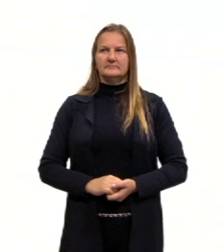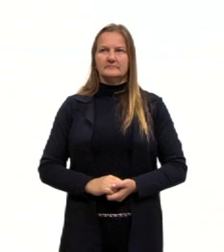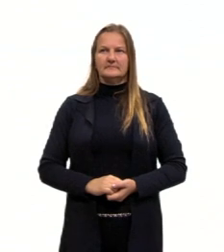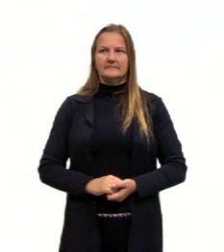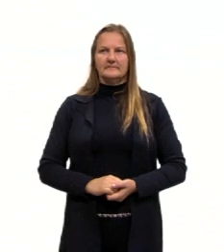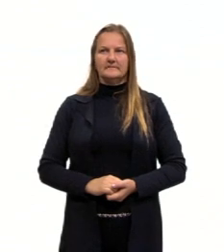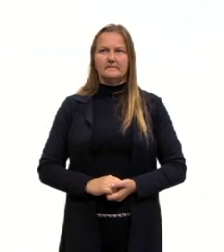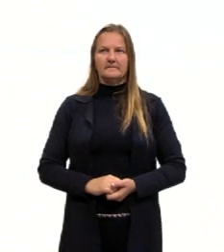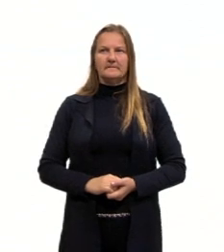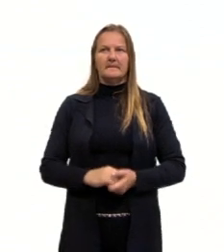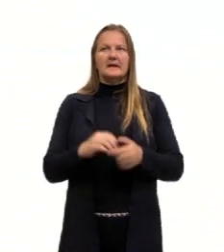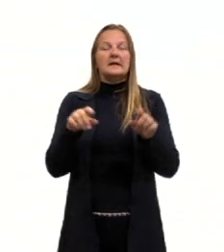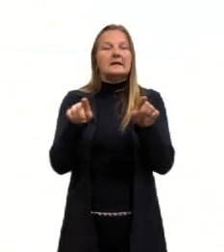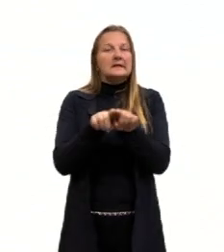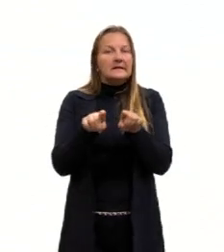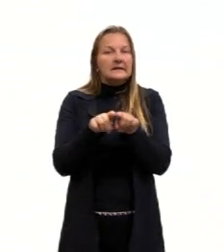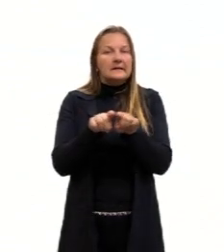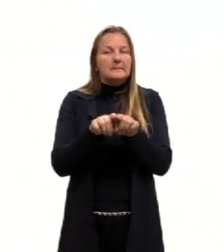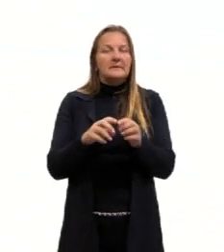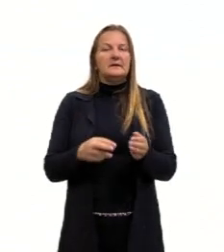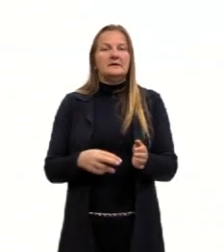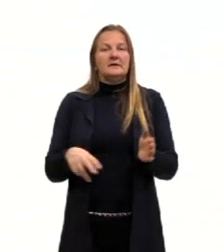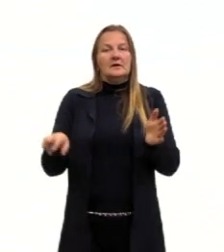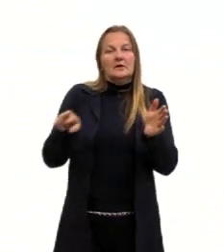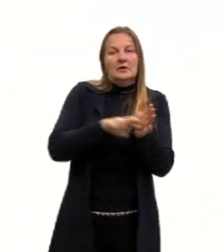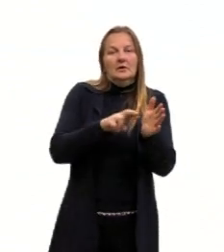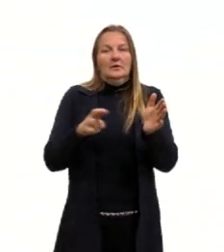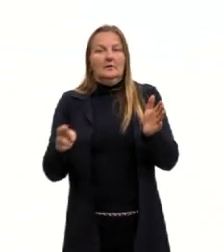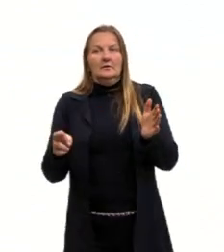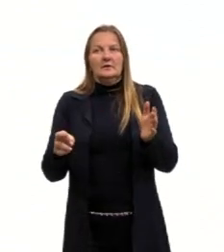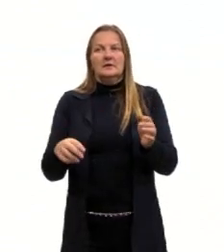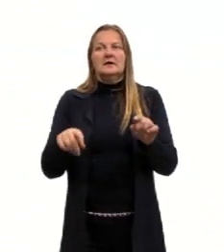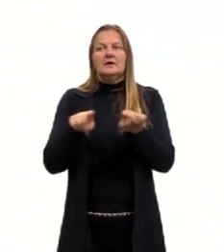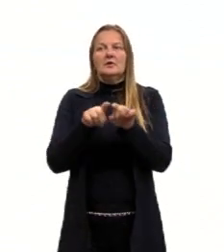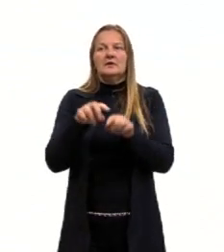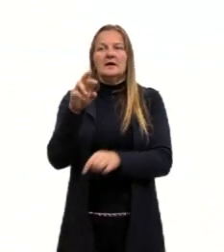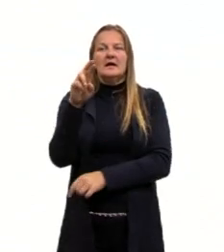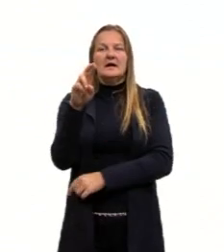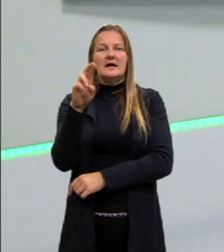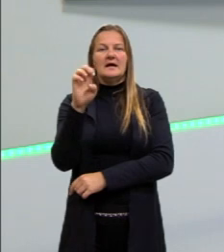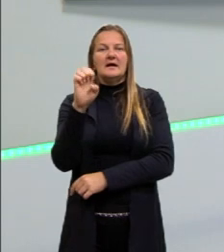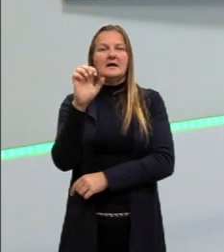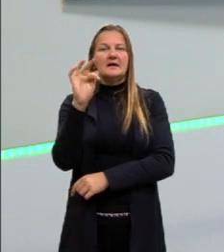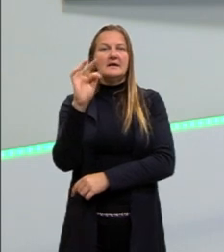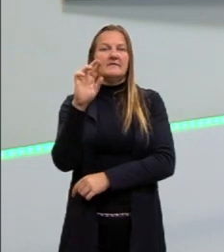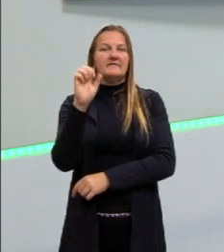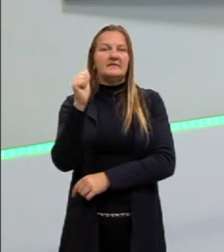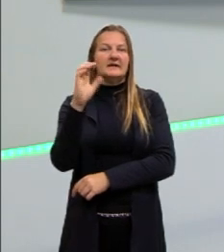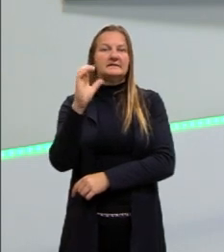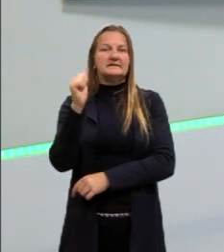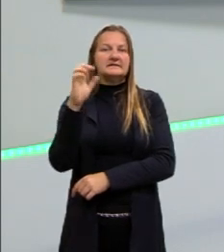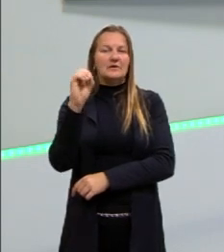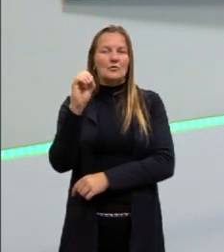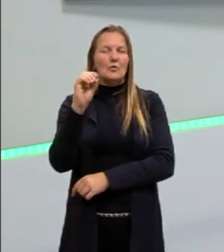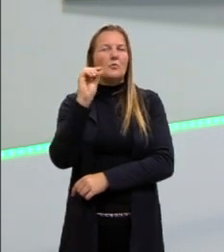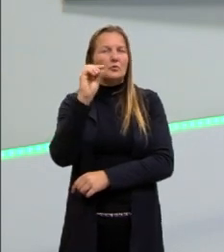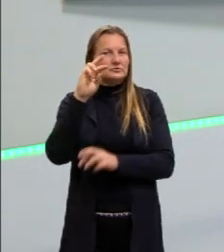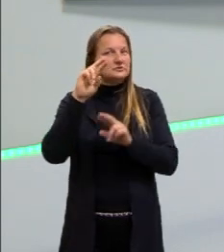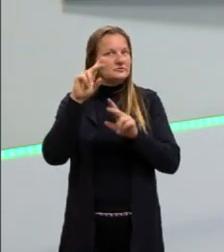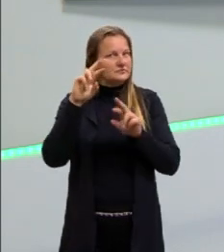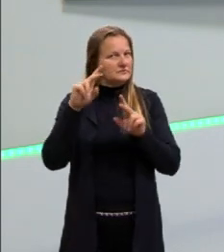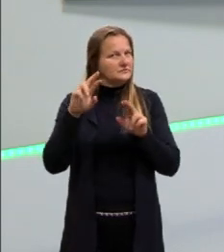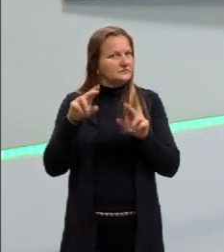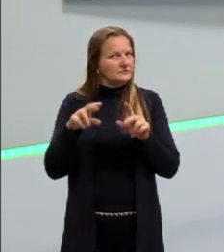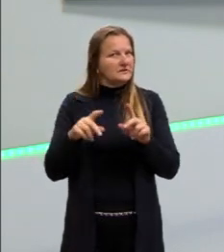Bom, além da reflexão que a gente falou do som, existe também a refração do som. Aqui já é um pouco mais difícil da gente